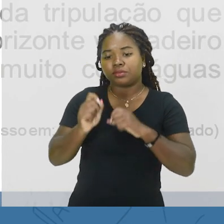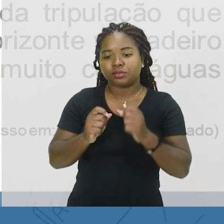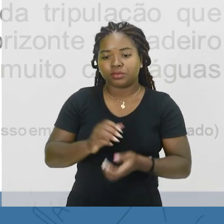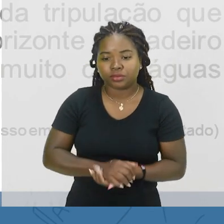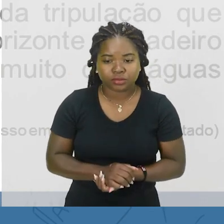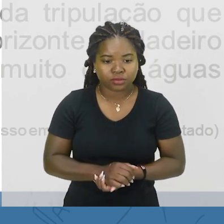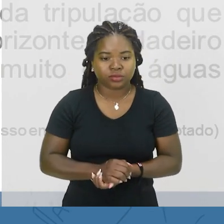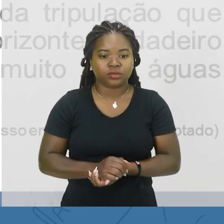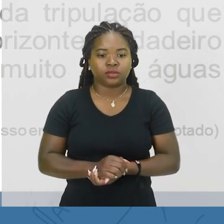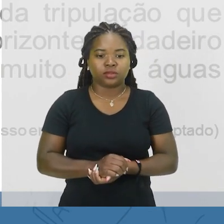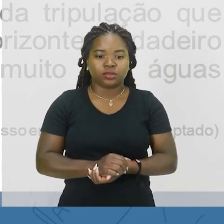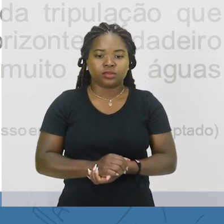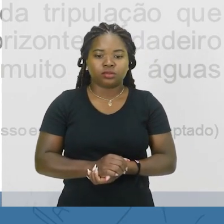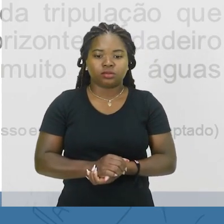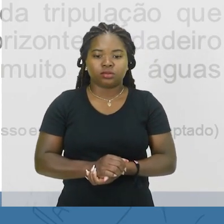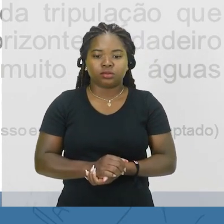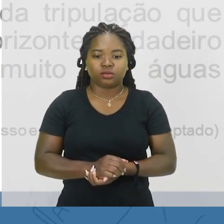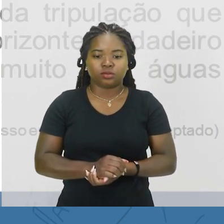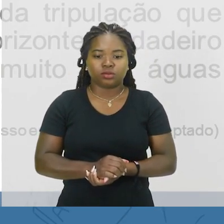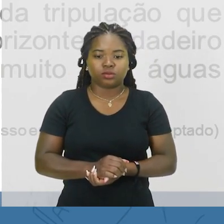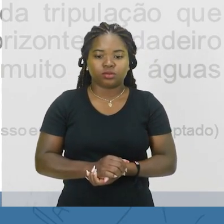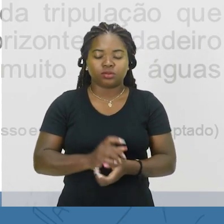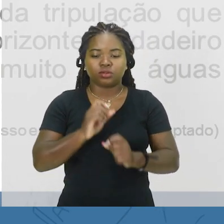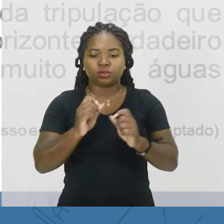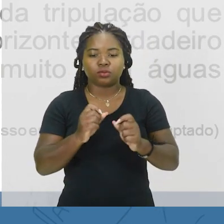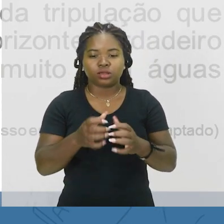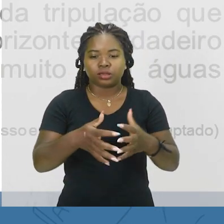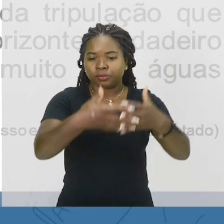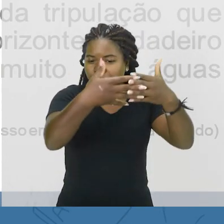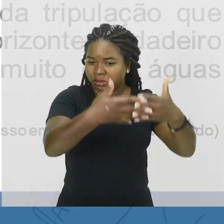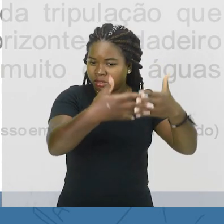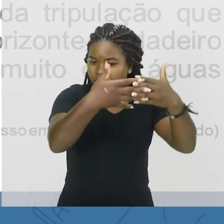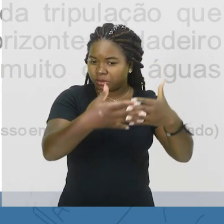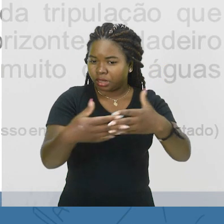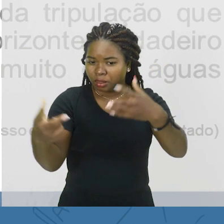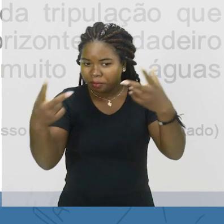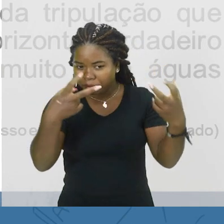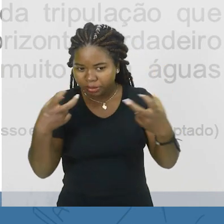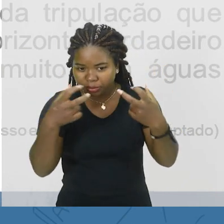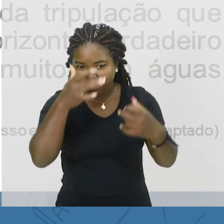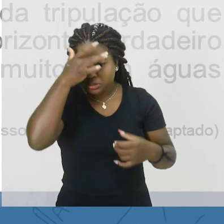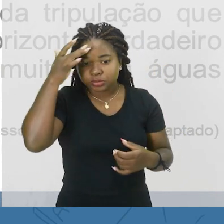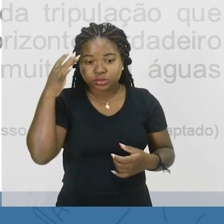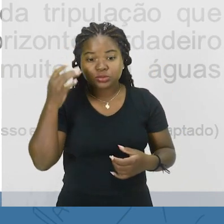que estava a bordo do Titanic. Dessa forma,